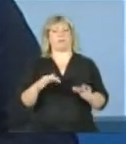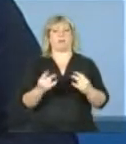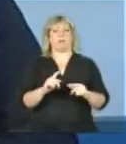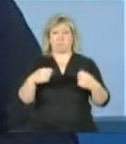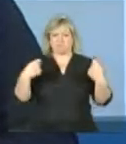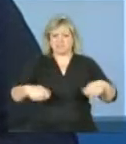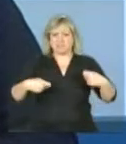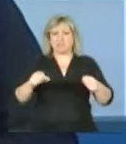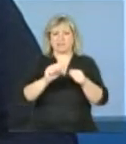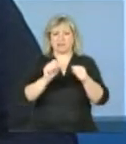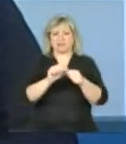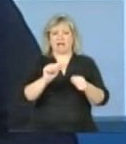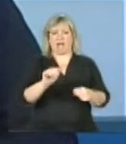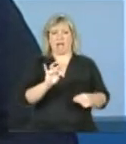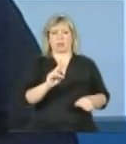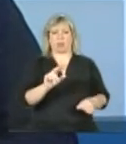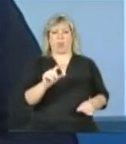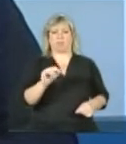Bom,